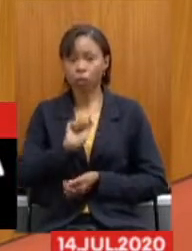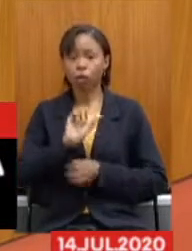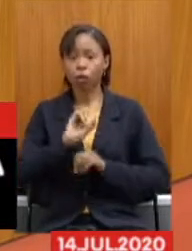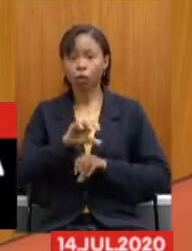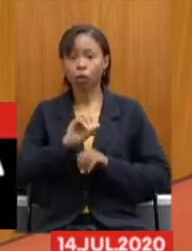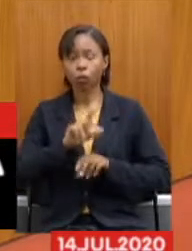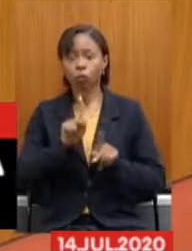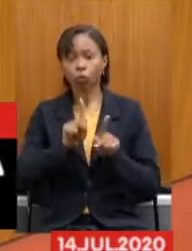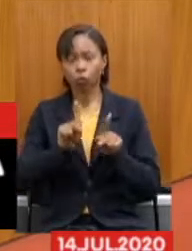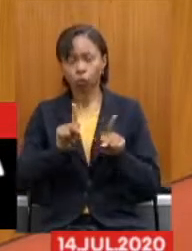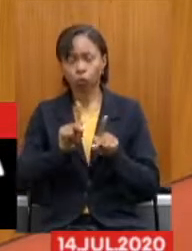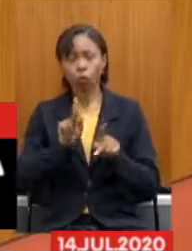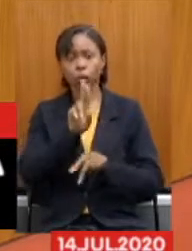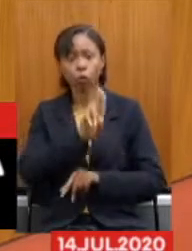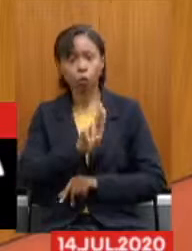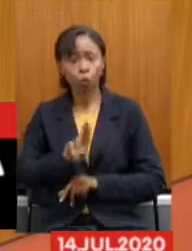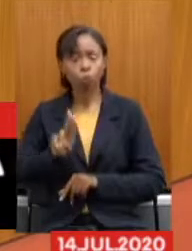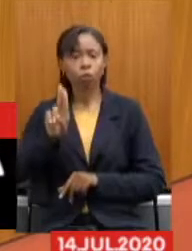Universidade